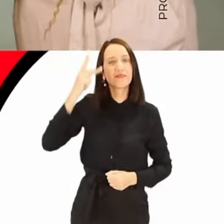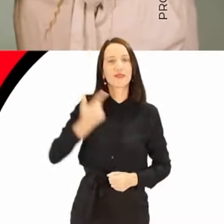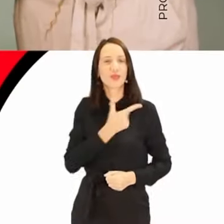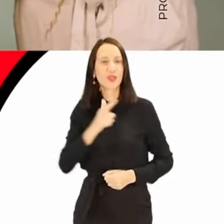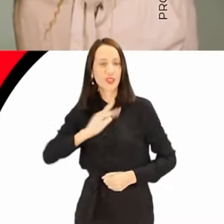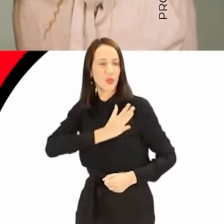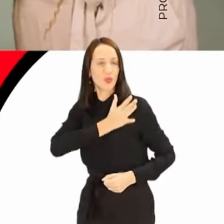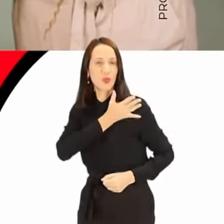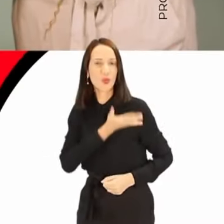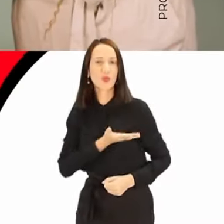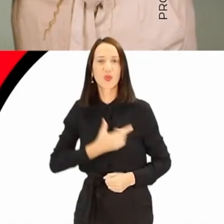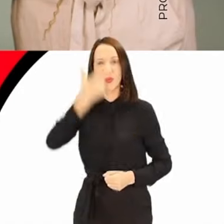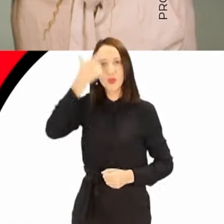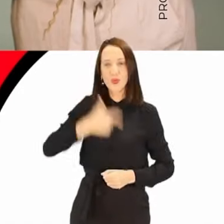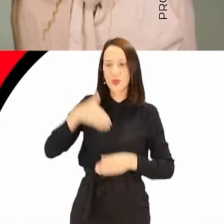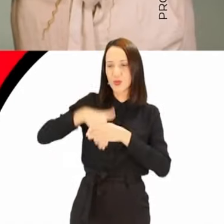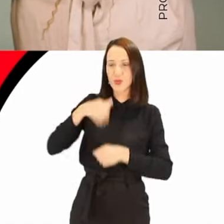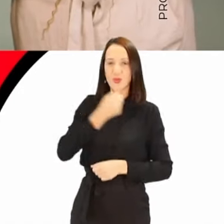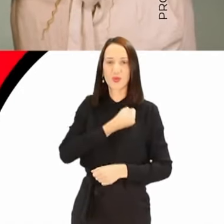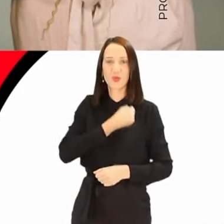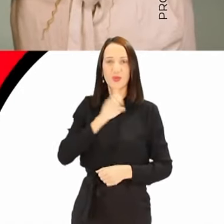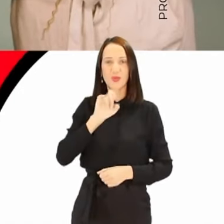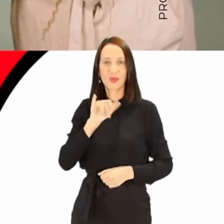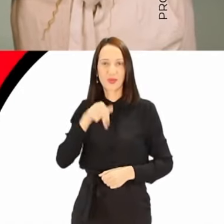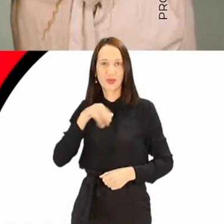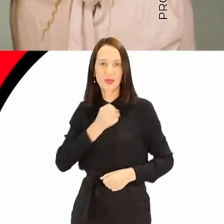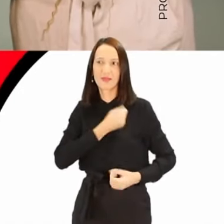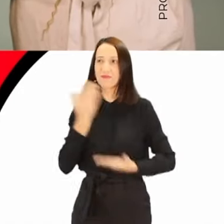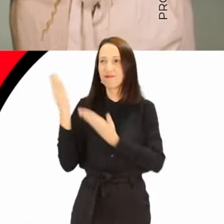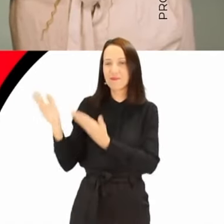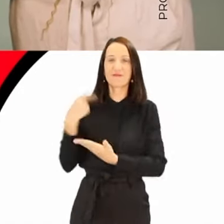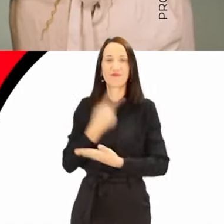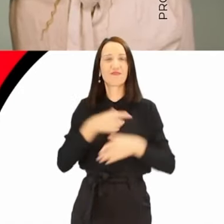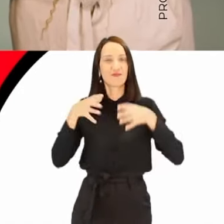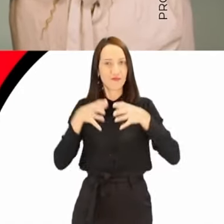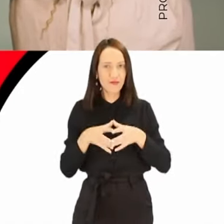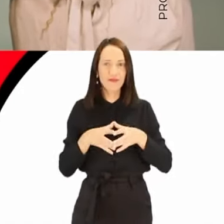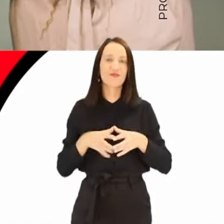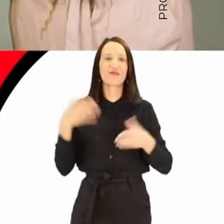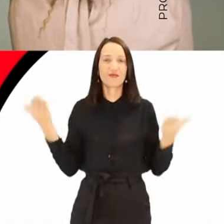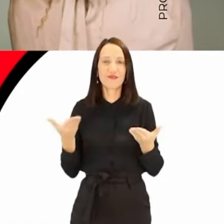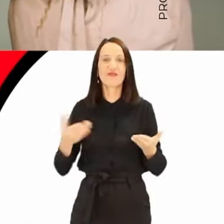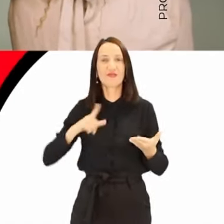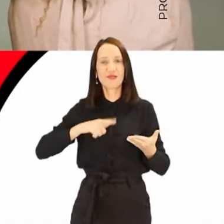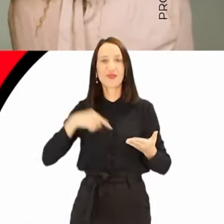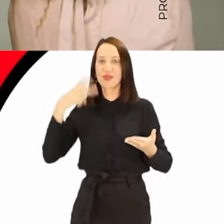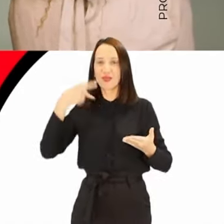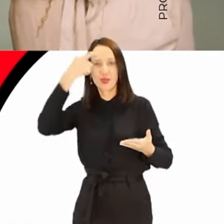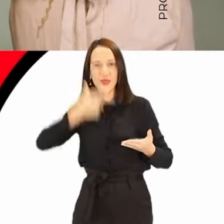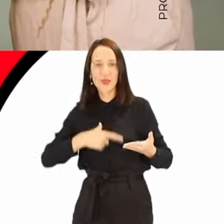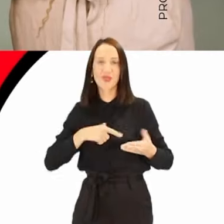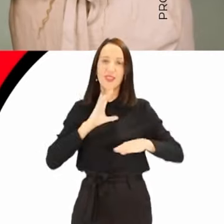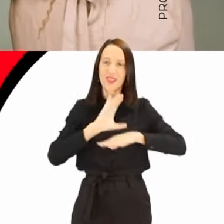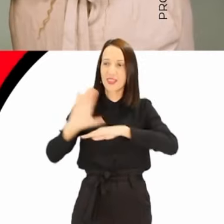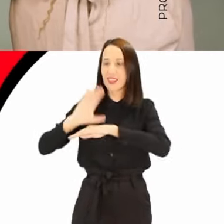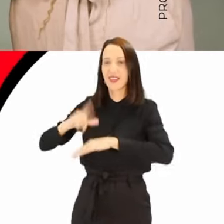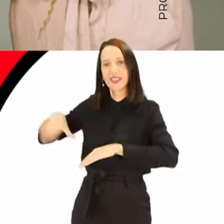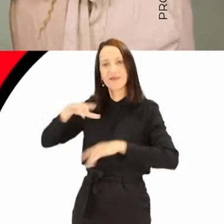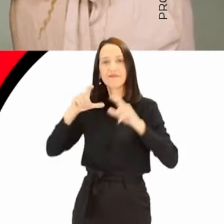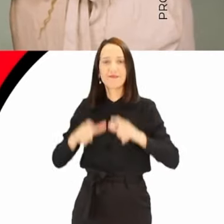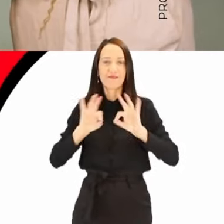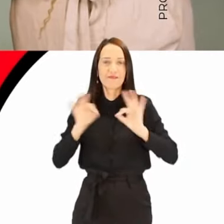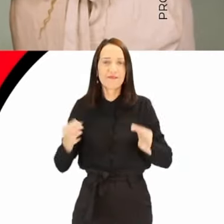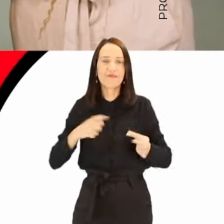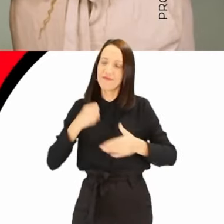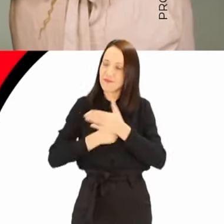Paulo sem racismo. Vote Helene do quilombo periférico, 50-0-20. Aqui é a quebrada no parlamento. O mandato do PSOL que mais investiu na periferia